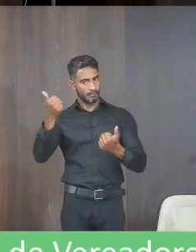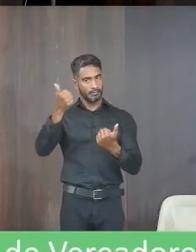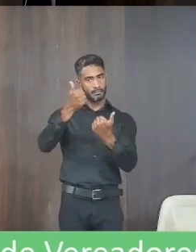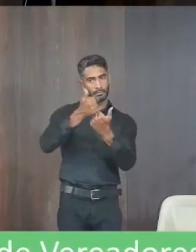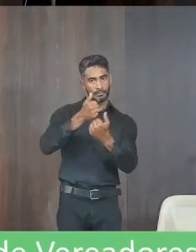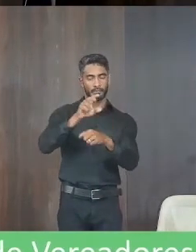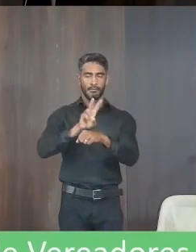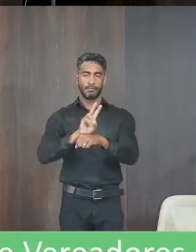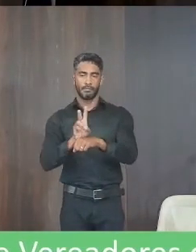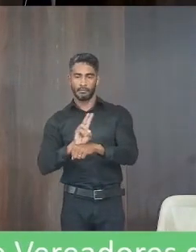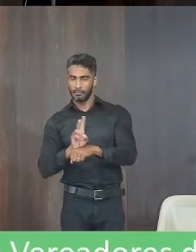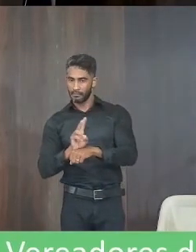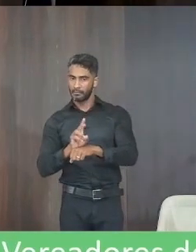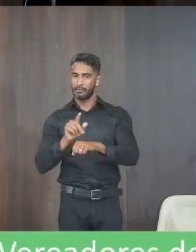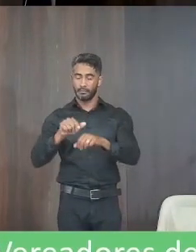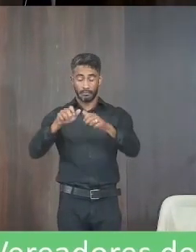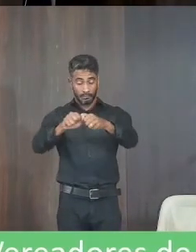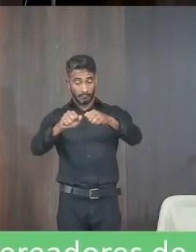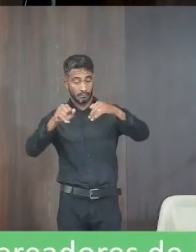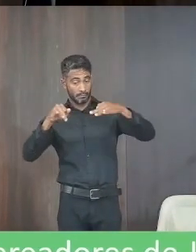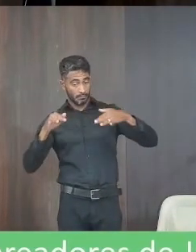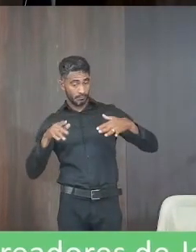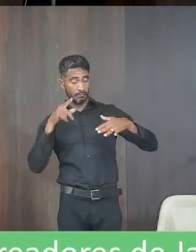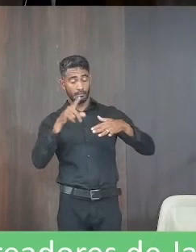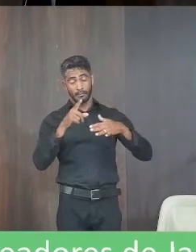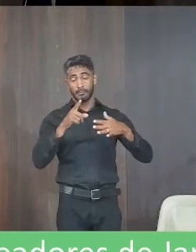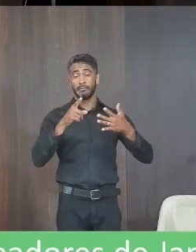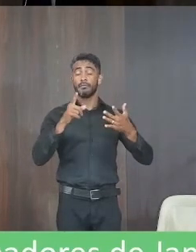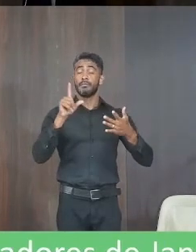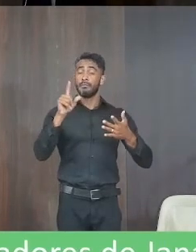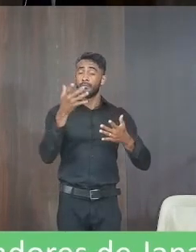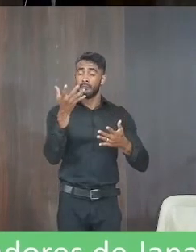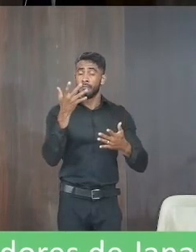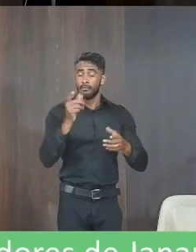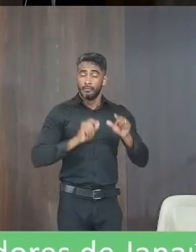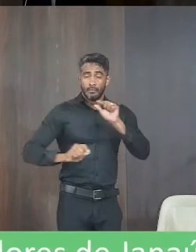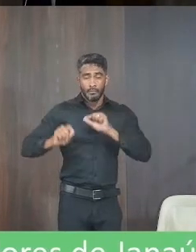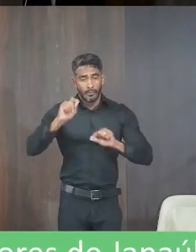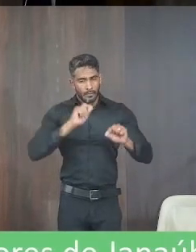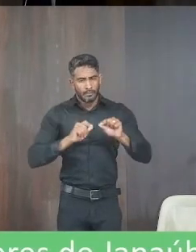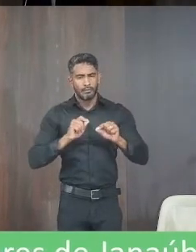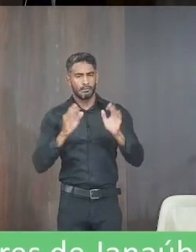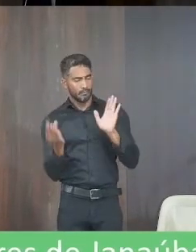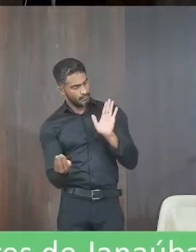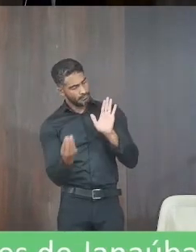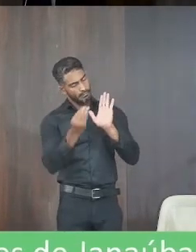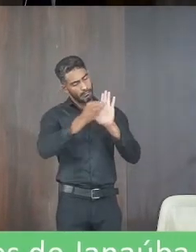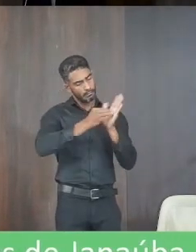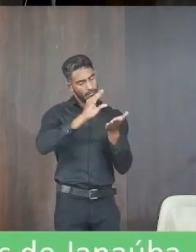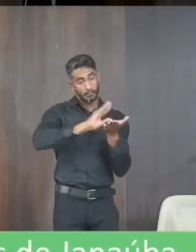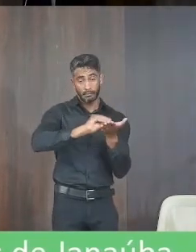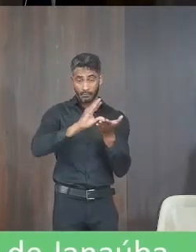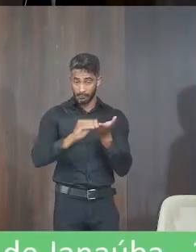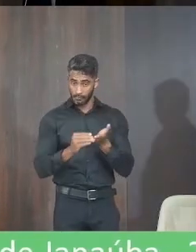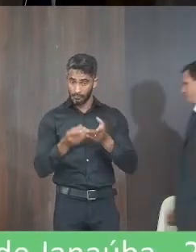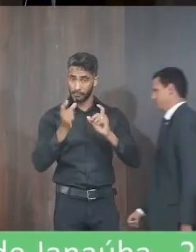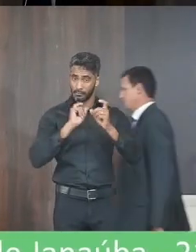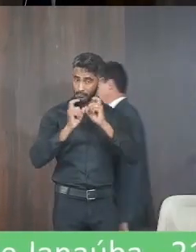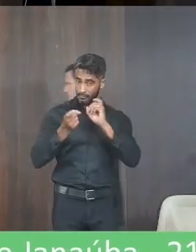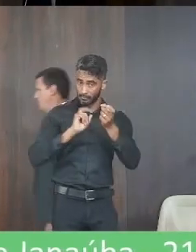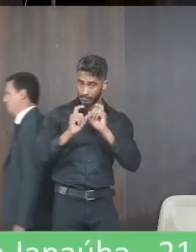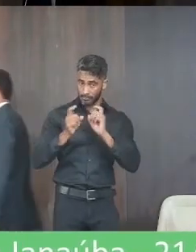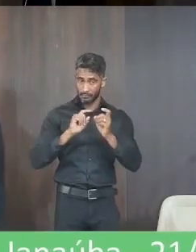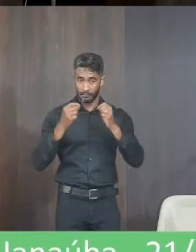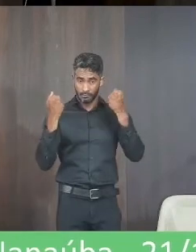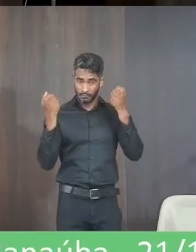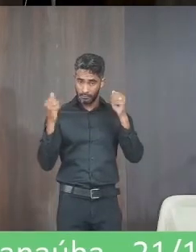Ante o exposto ouvido plenário e atendido a formalidade de praxe requeremos que fique registrado na ata desta sessão solene